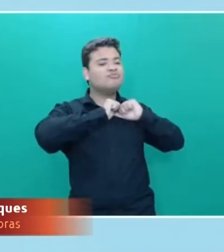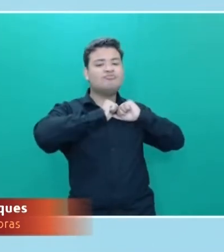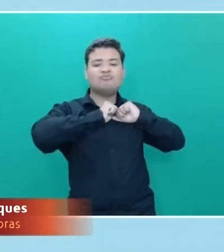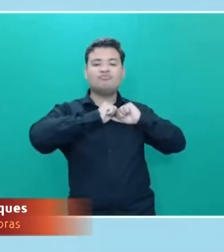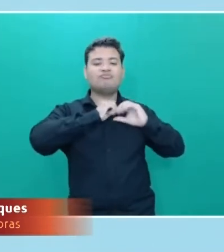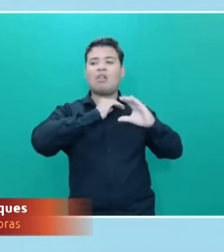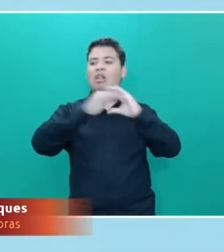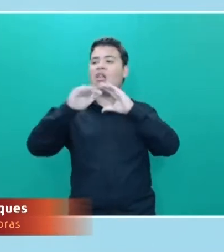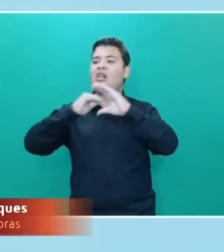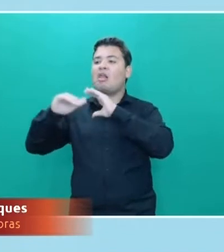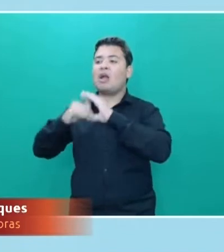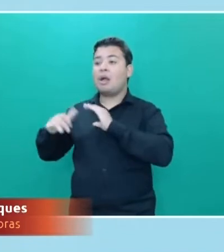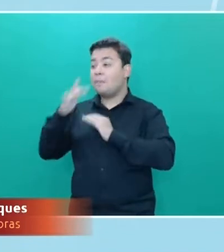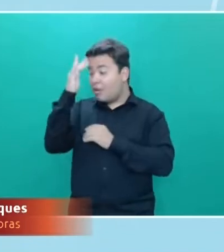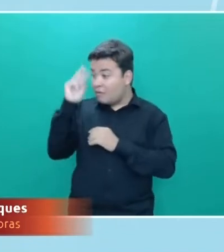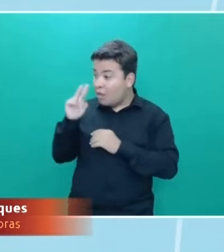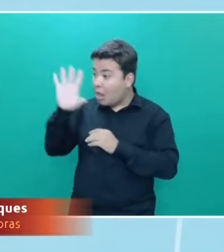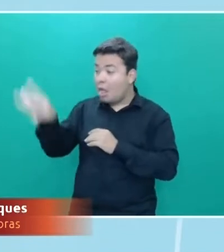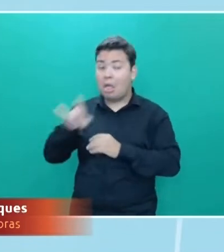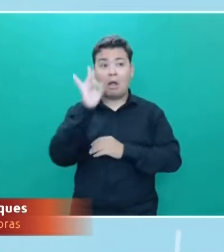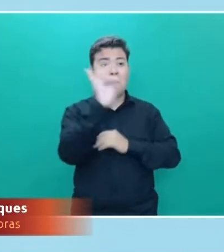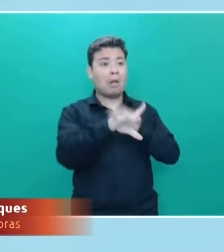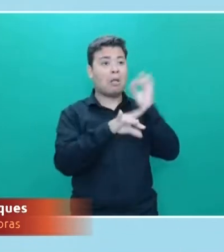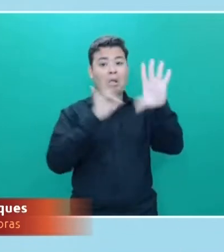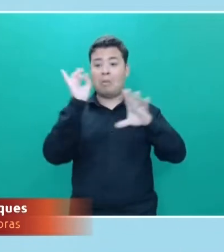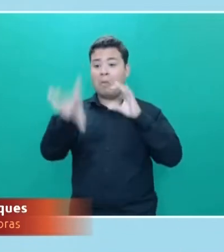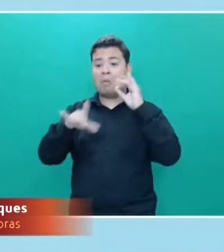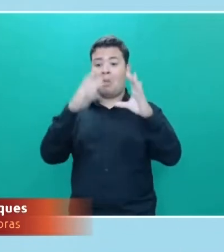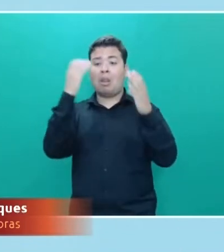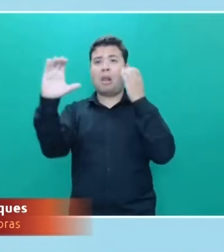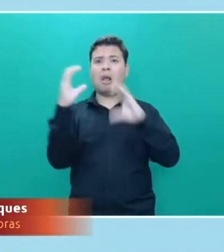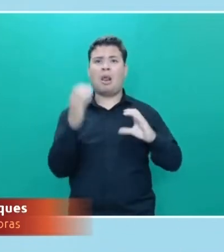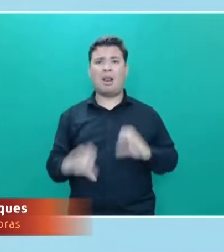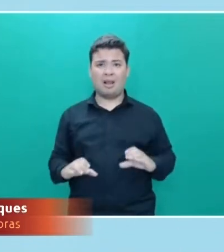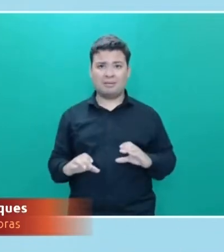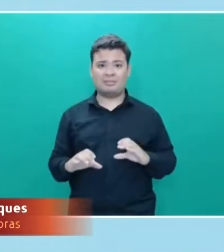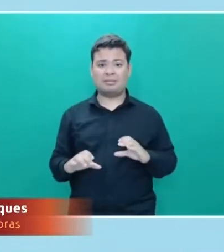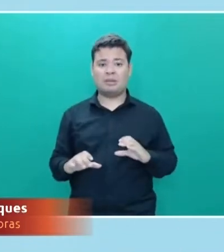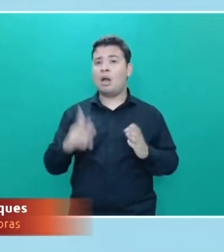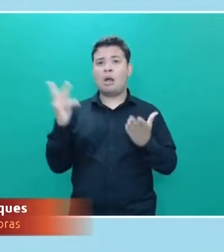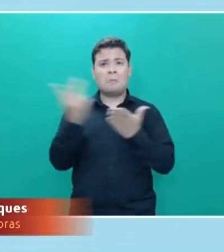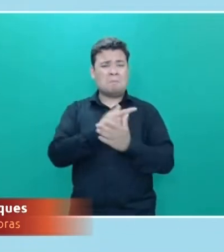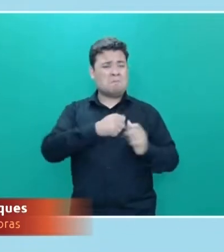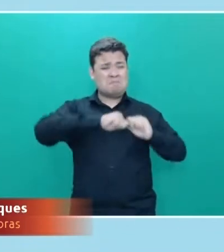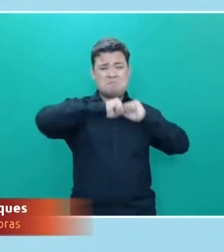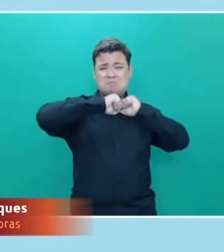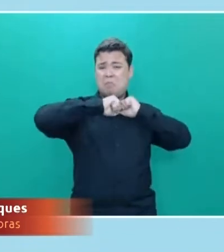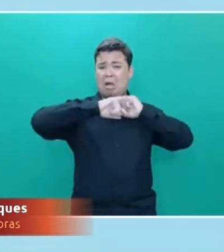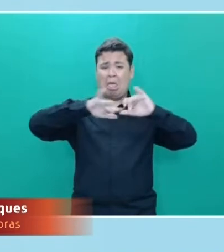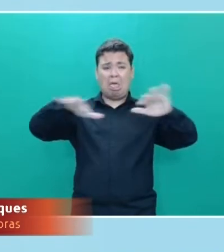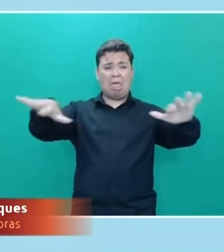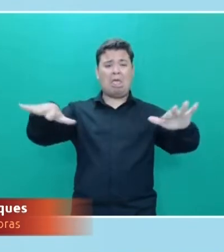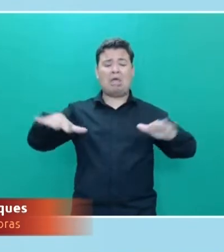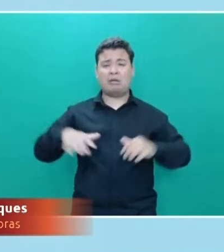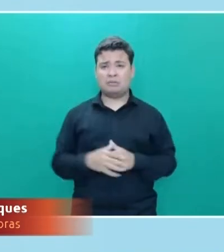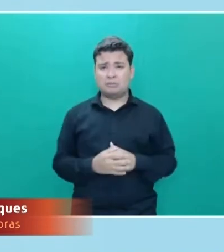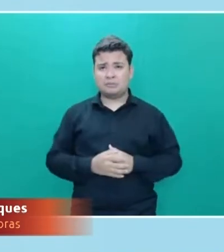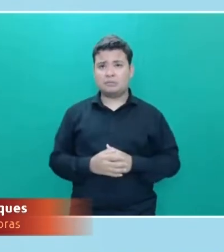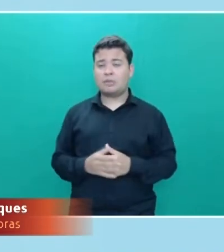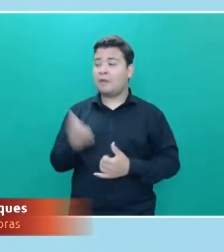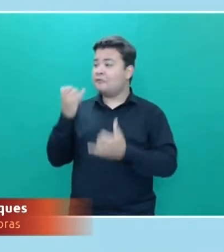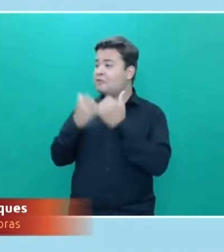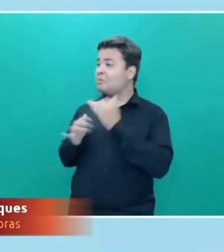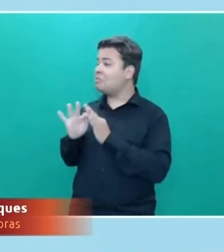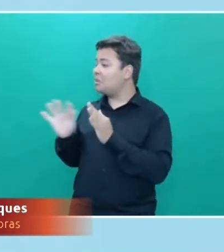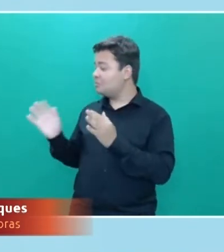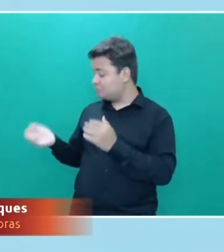publicar, porque aquilo ali se torna viral, né? Aquilo ali é viral. Do nada, a informação chega na rede